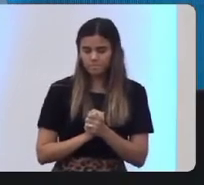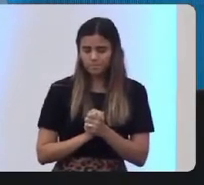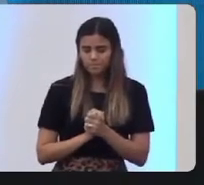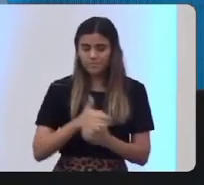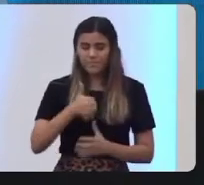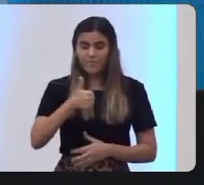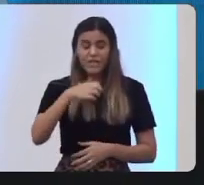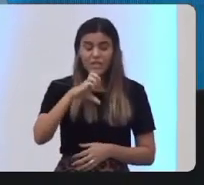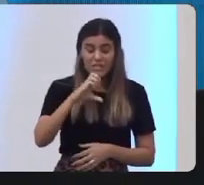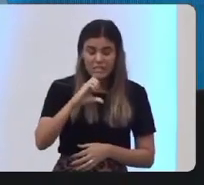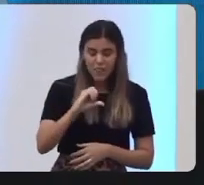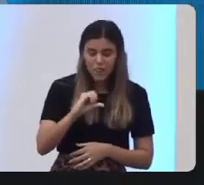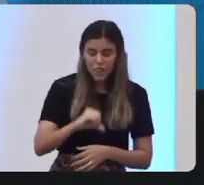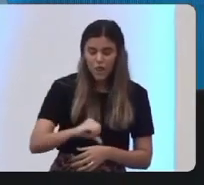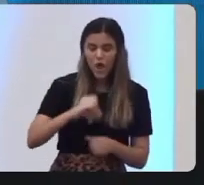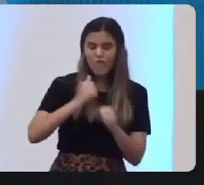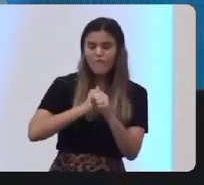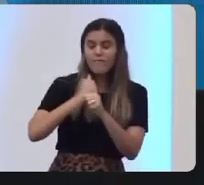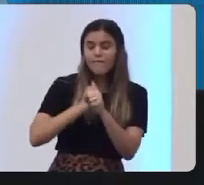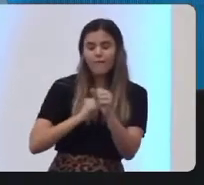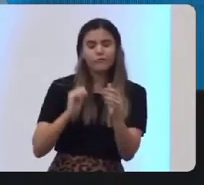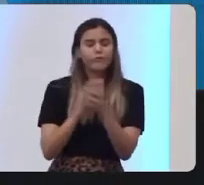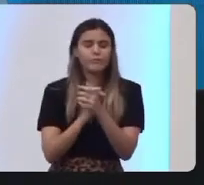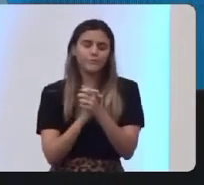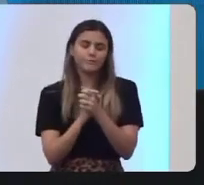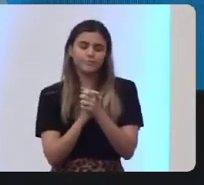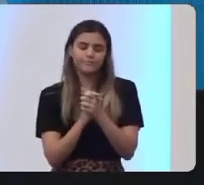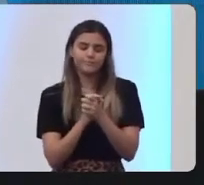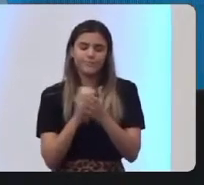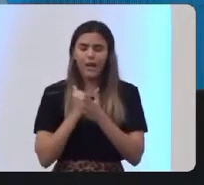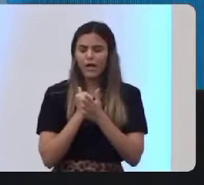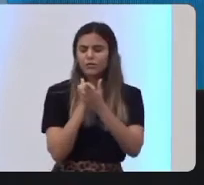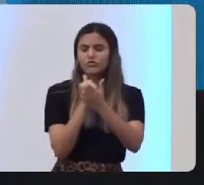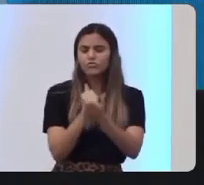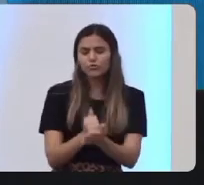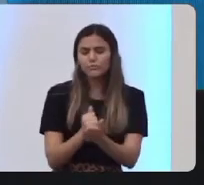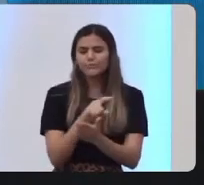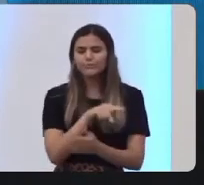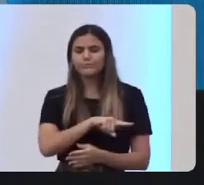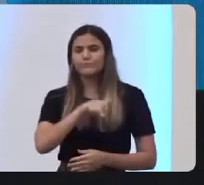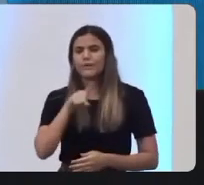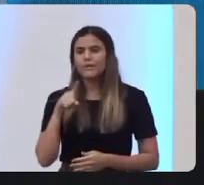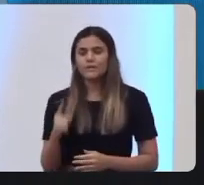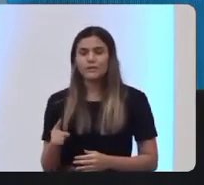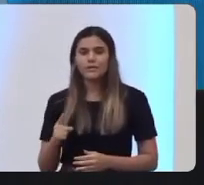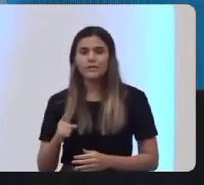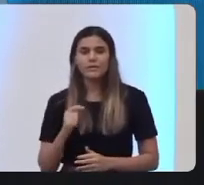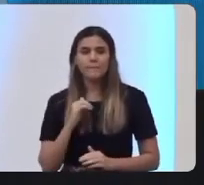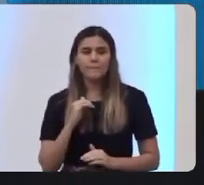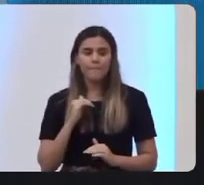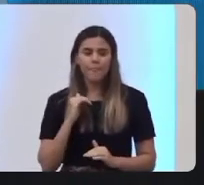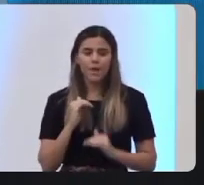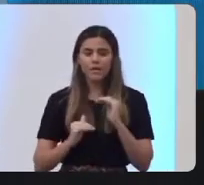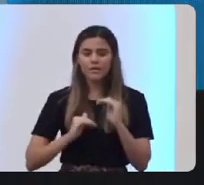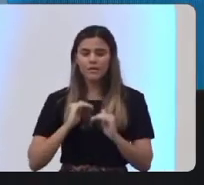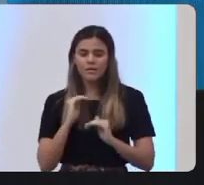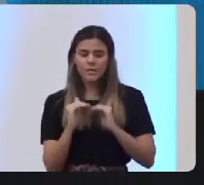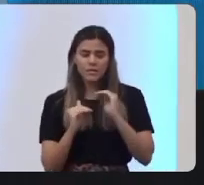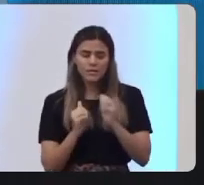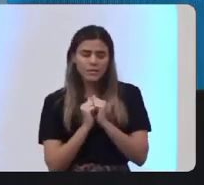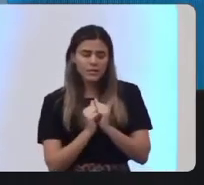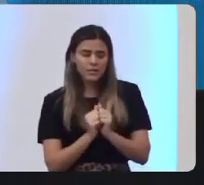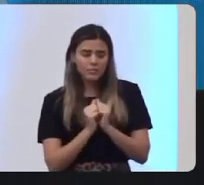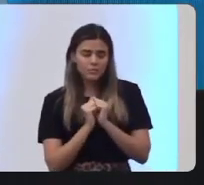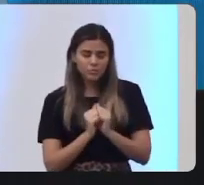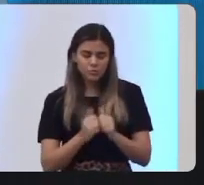faz 19 anos, Pai, de casamento. Ajuda, ó Pai Eterno, que eles possam continuar andando juntos. Ó Deus,